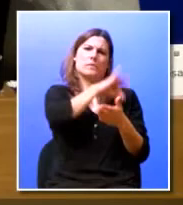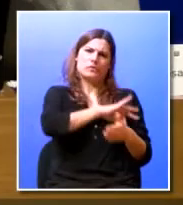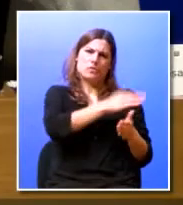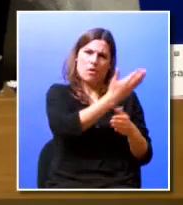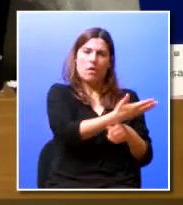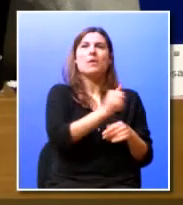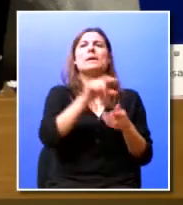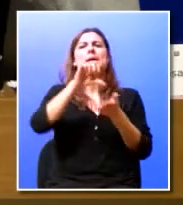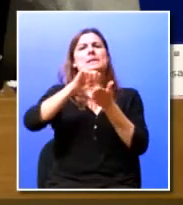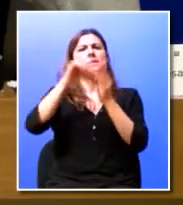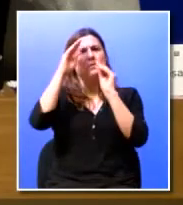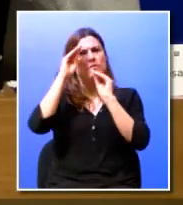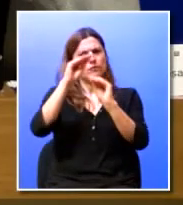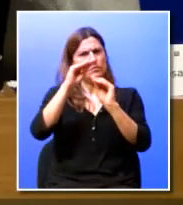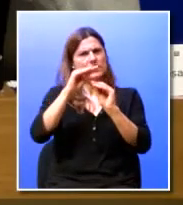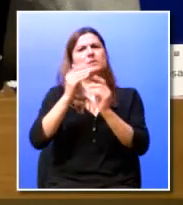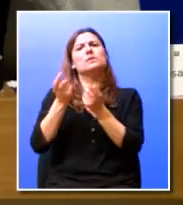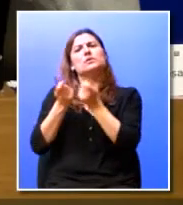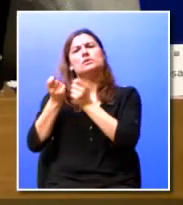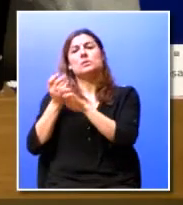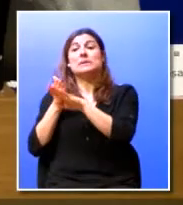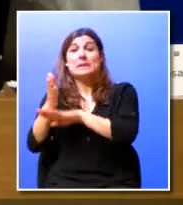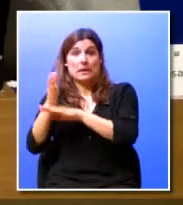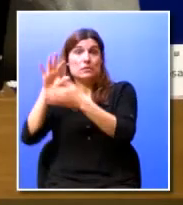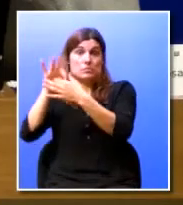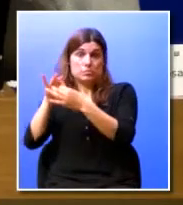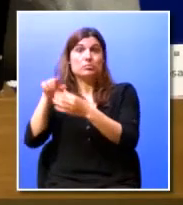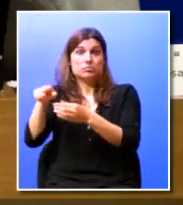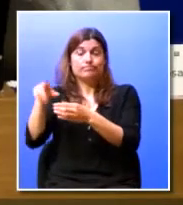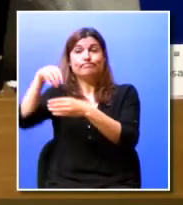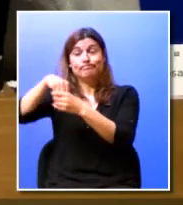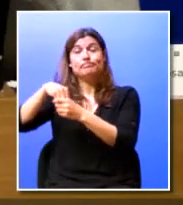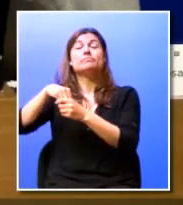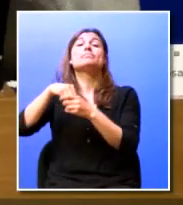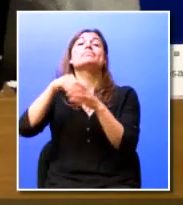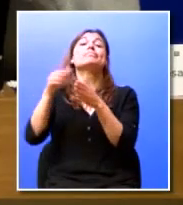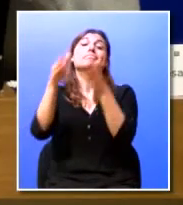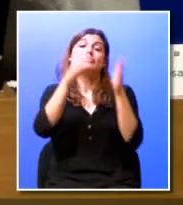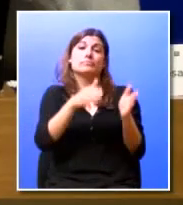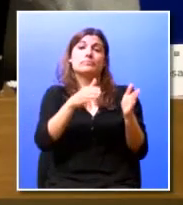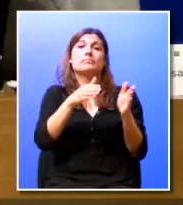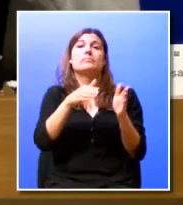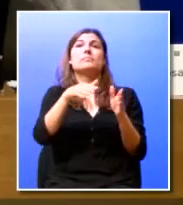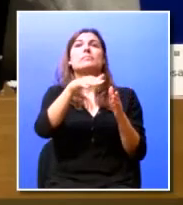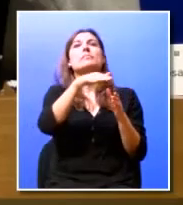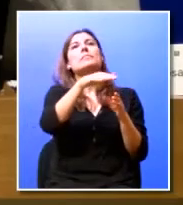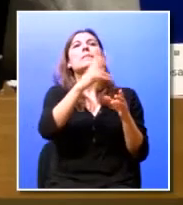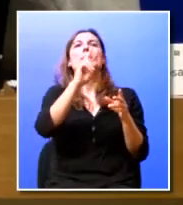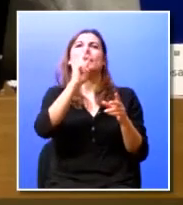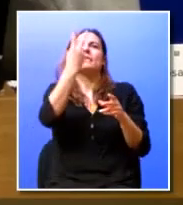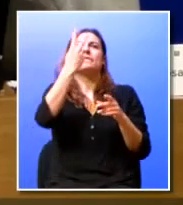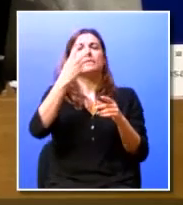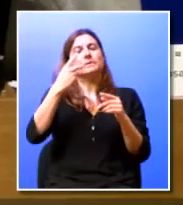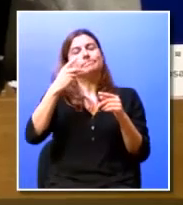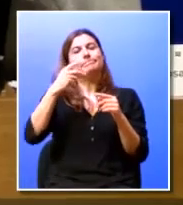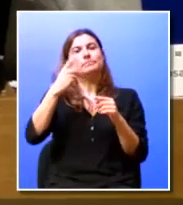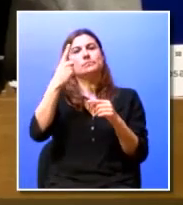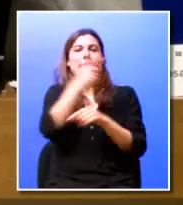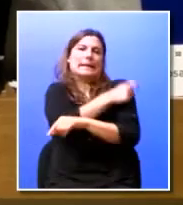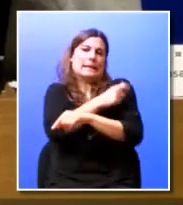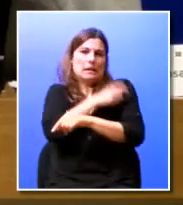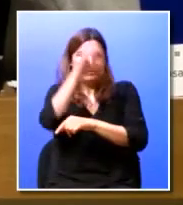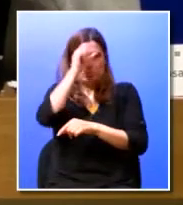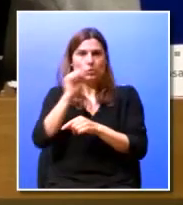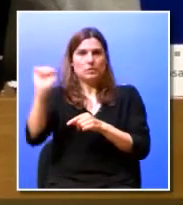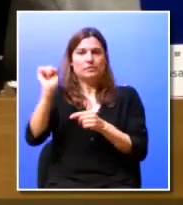temos centros de formação de gestão direta e participada, e como não podia deixar de ser, duas das entidades públicas que, enfim,